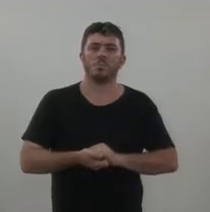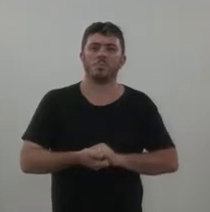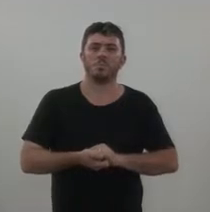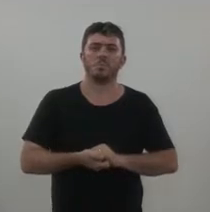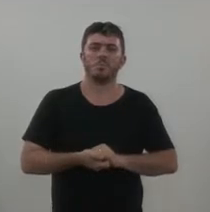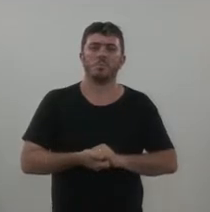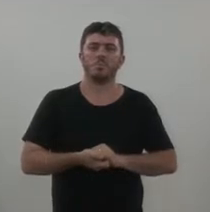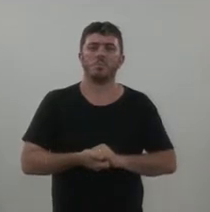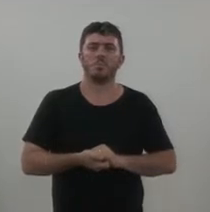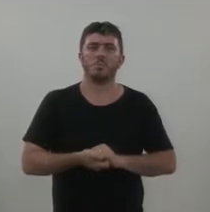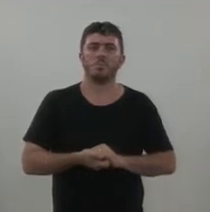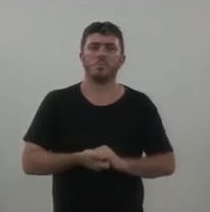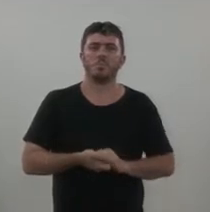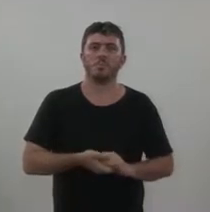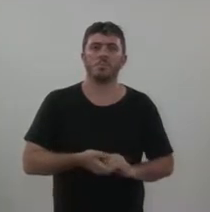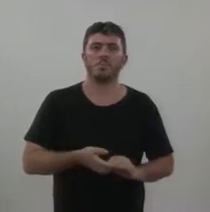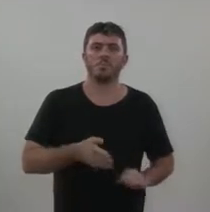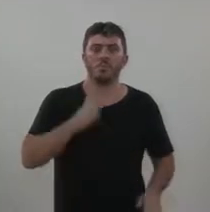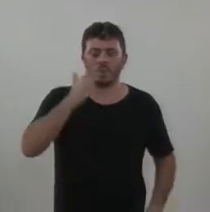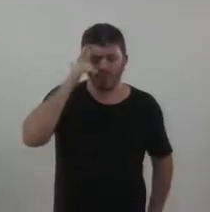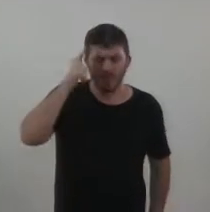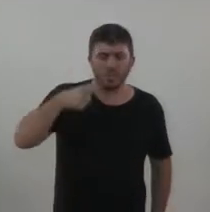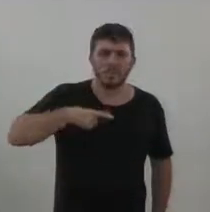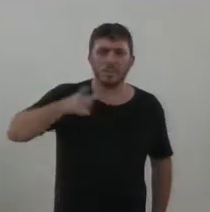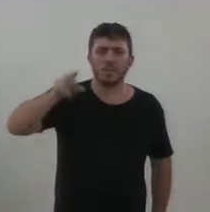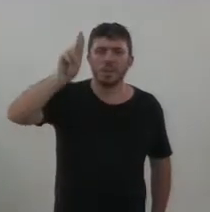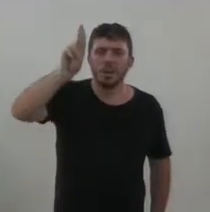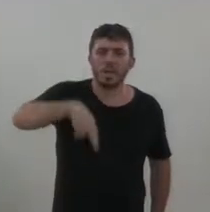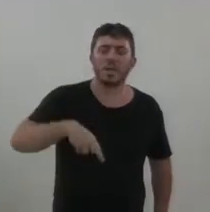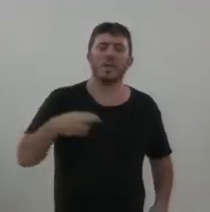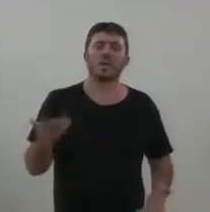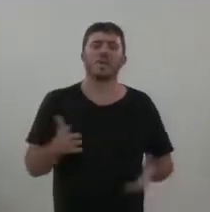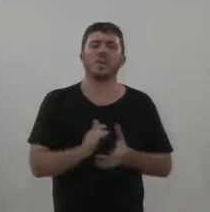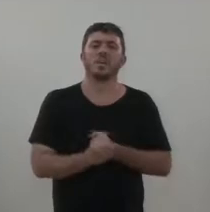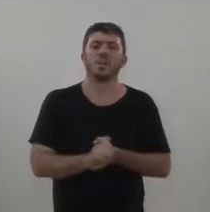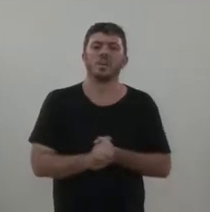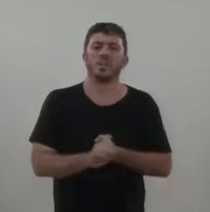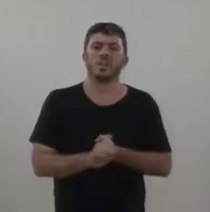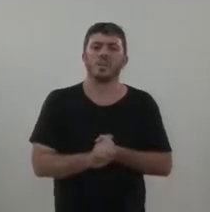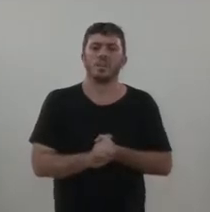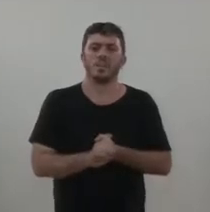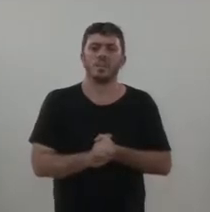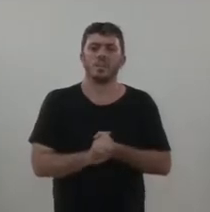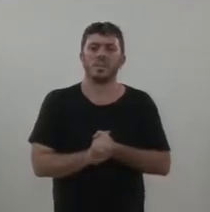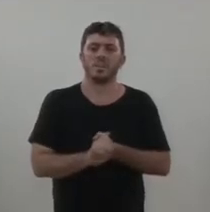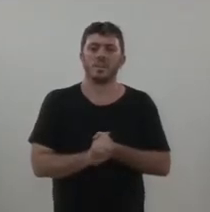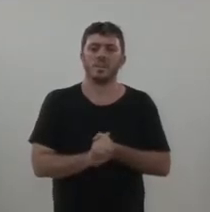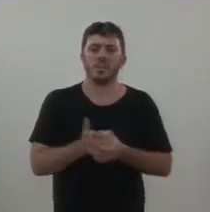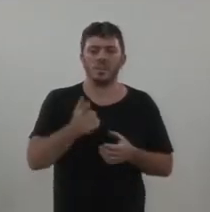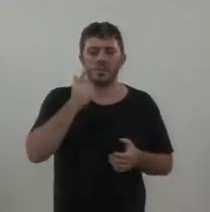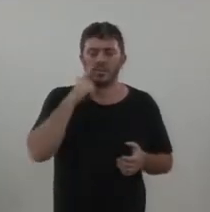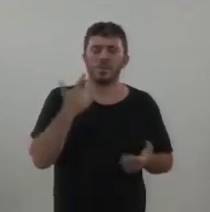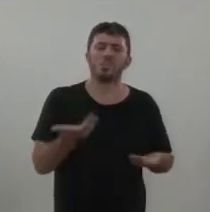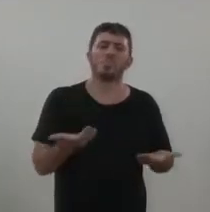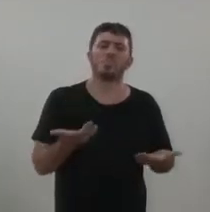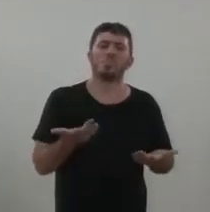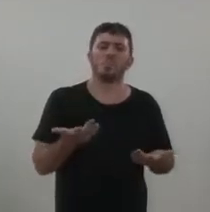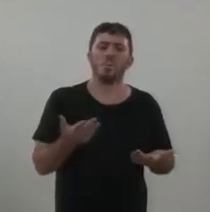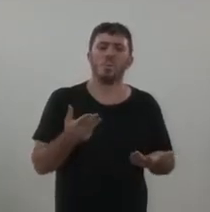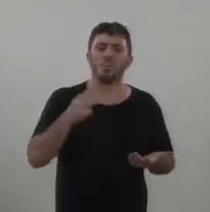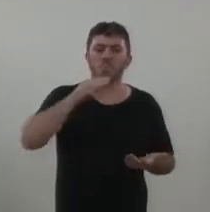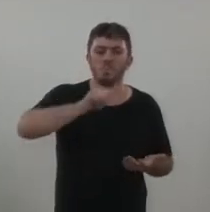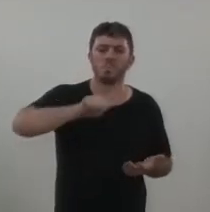Não tenha dúvida. O senhor tem toda a razão. Então, a gente vê esse descaso, essa má gestão